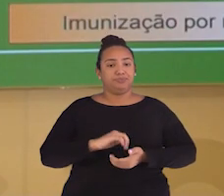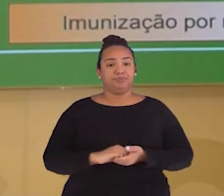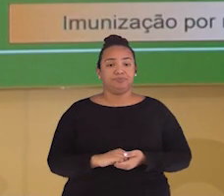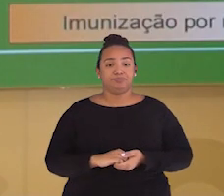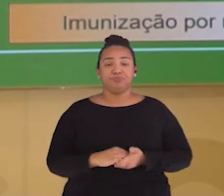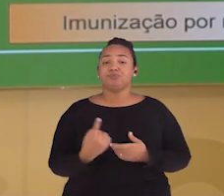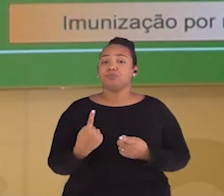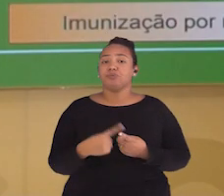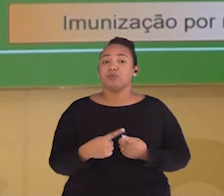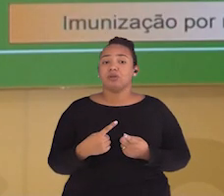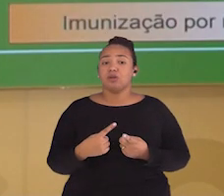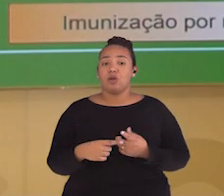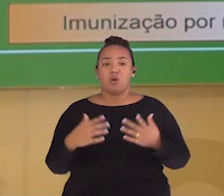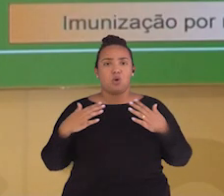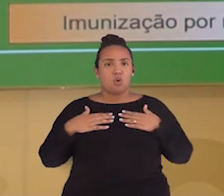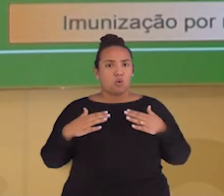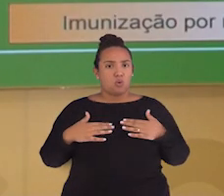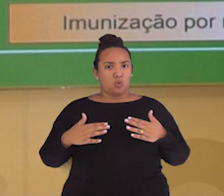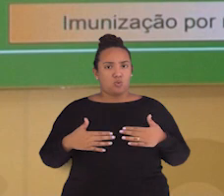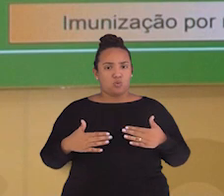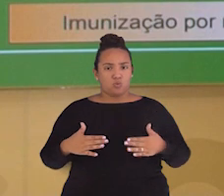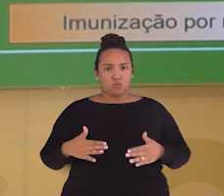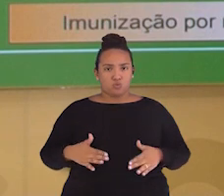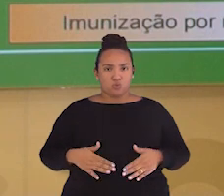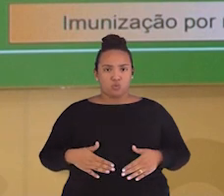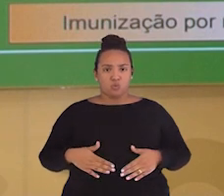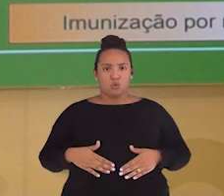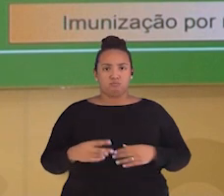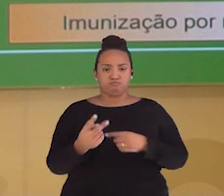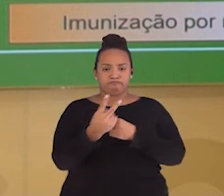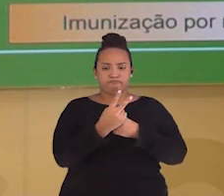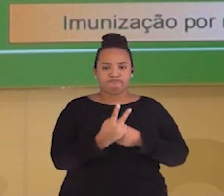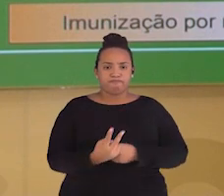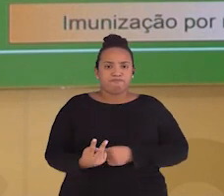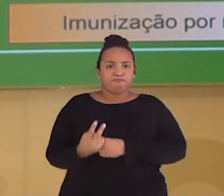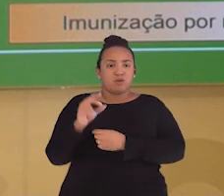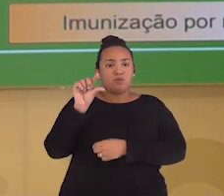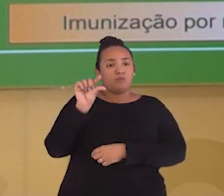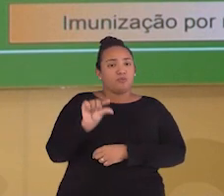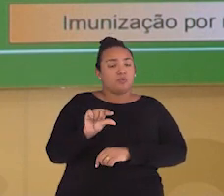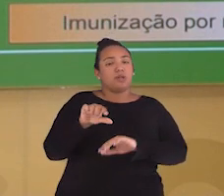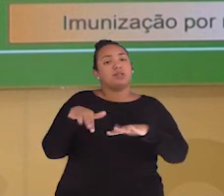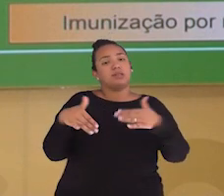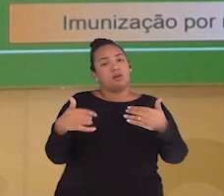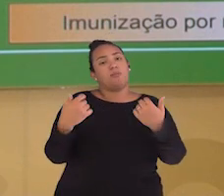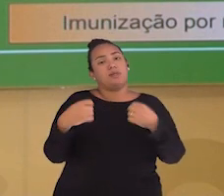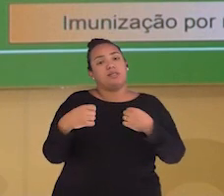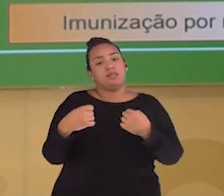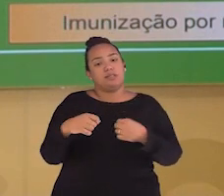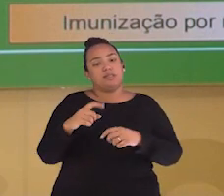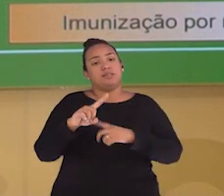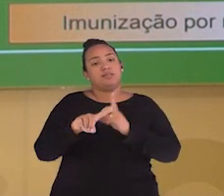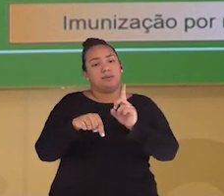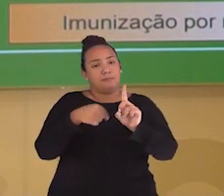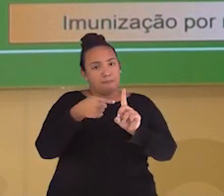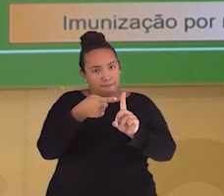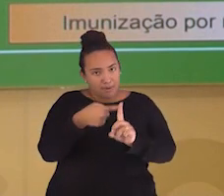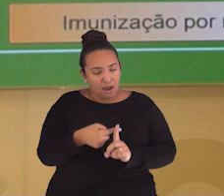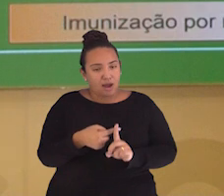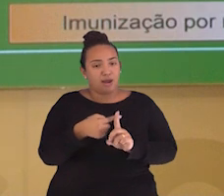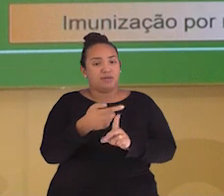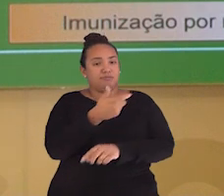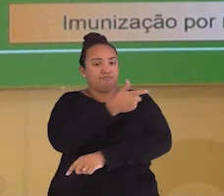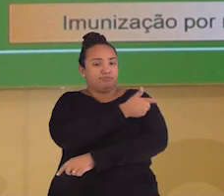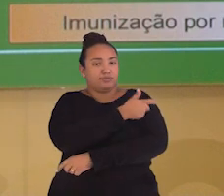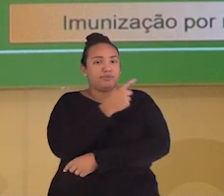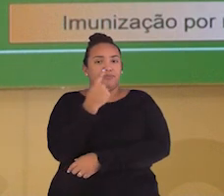estimula menos o corpo a produzir os anticorpos. A gente acaba precisando de mais de uma dose para que ela tenha efeito.